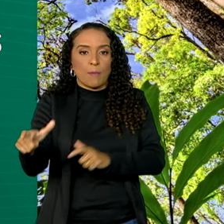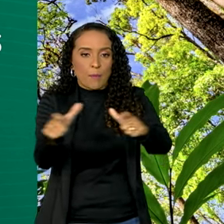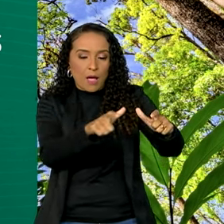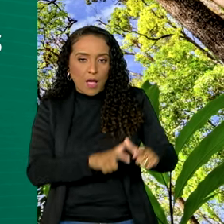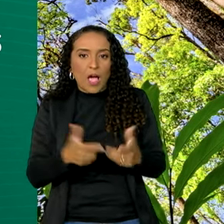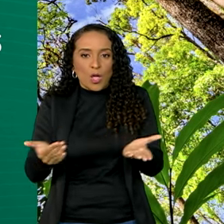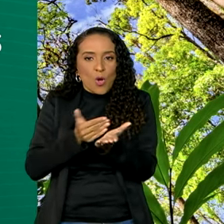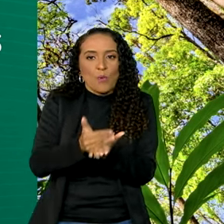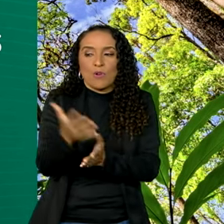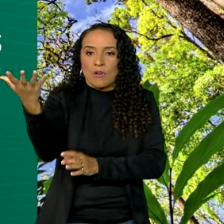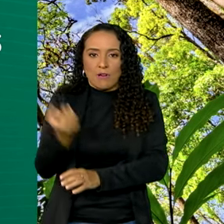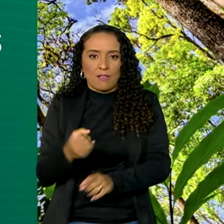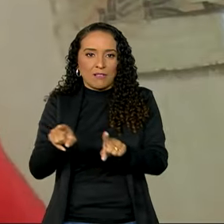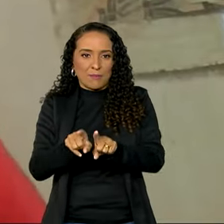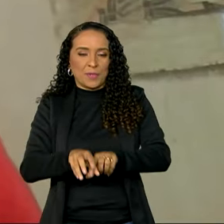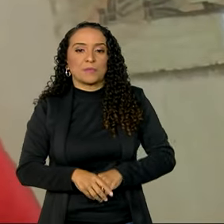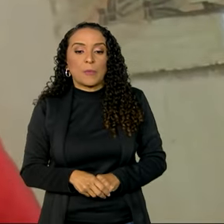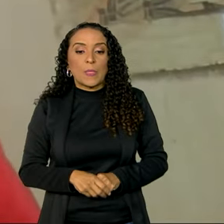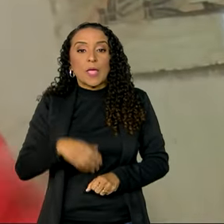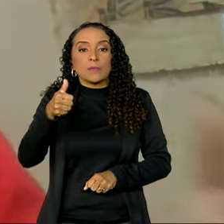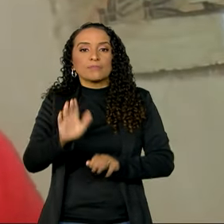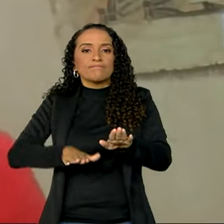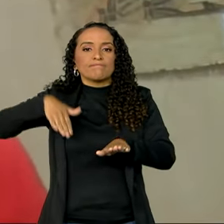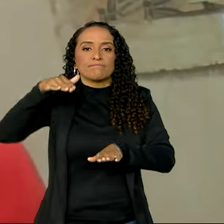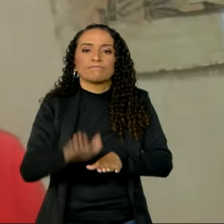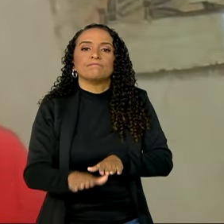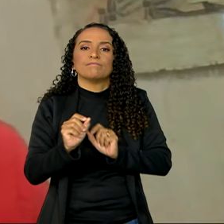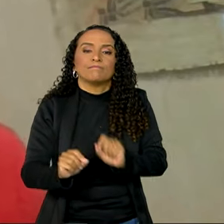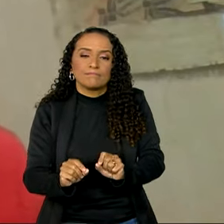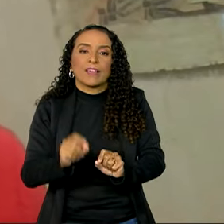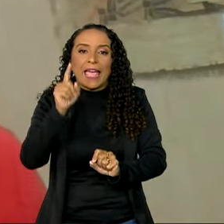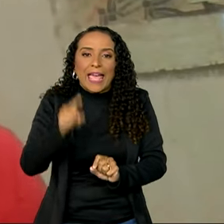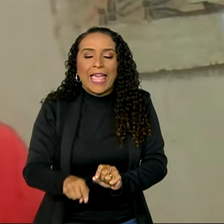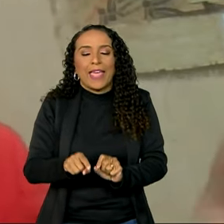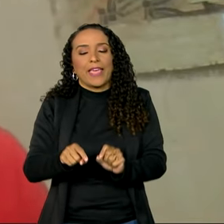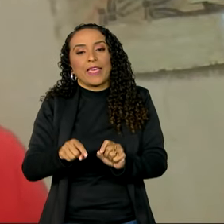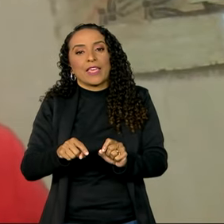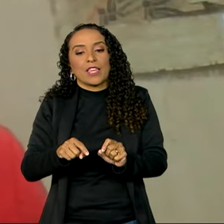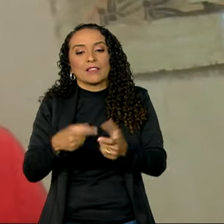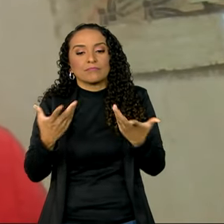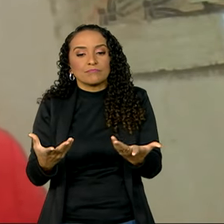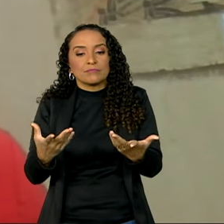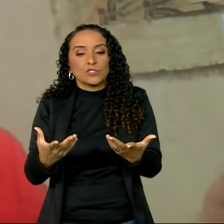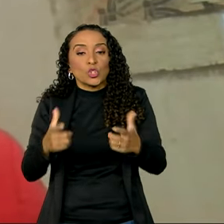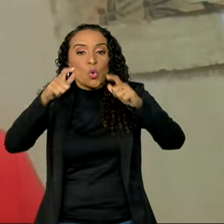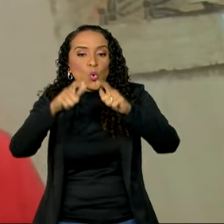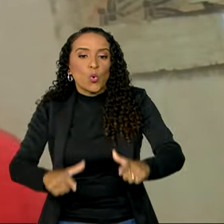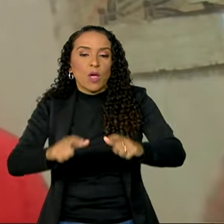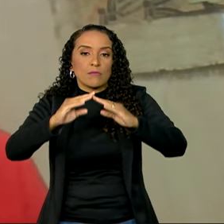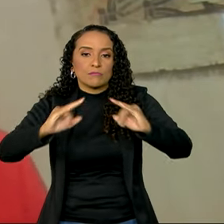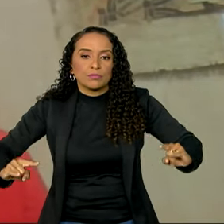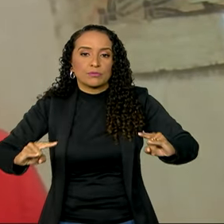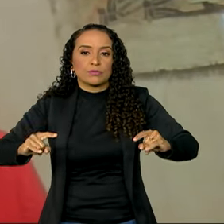passam a ser beneficiadas. O primeiro passo é você ser de um assentamento, de uma